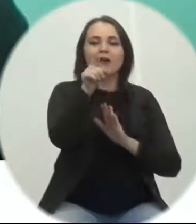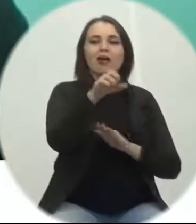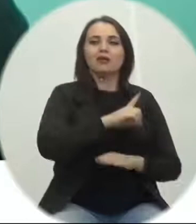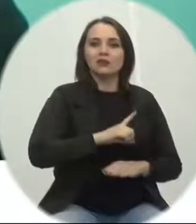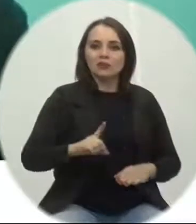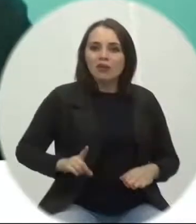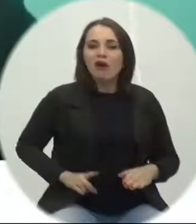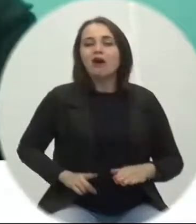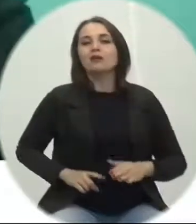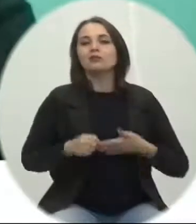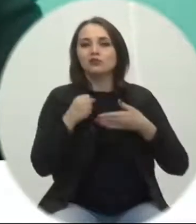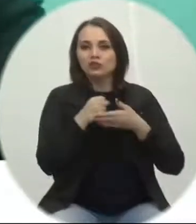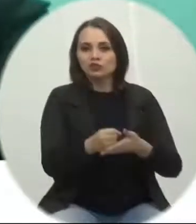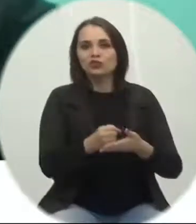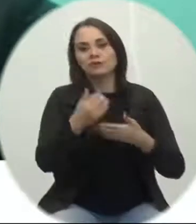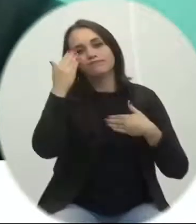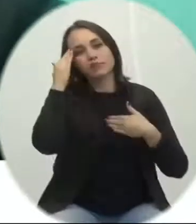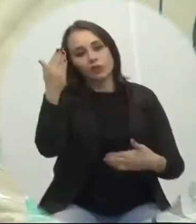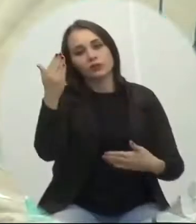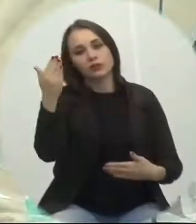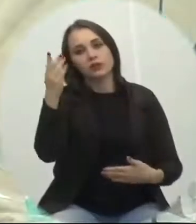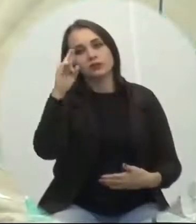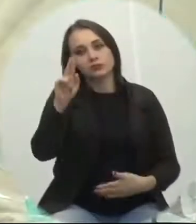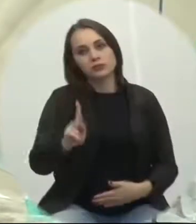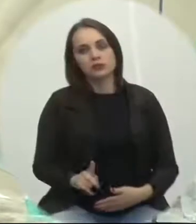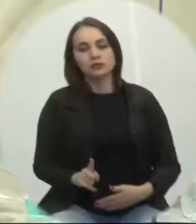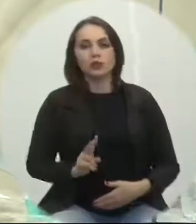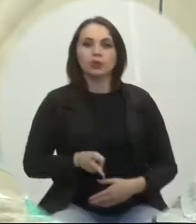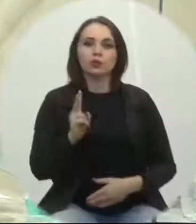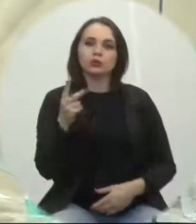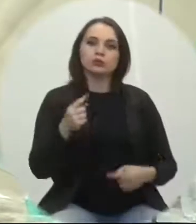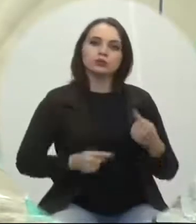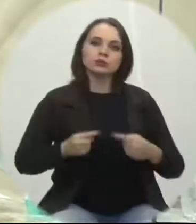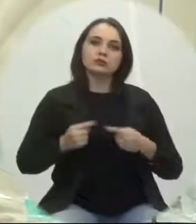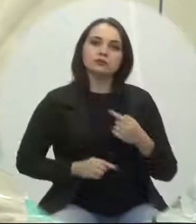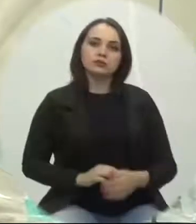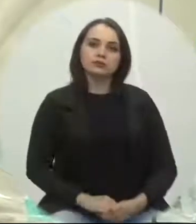nessa missão obrigado presidente a moção continua em discussão